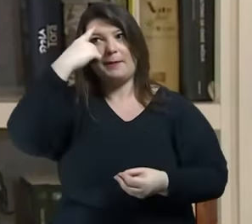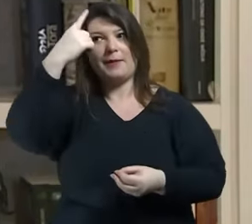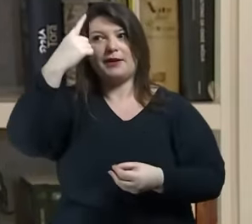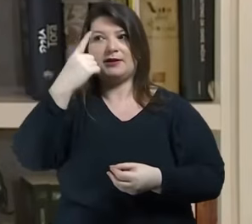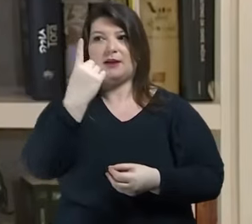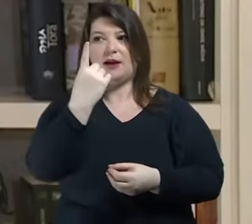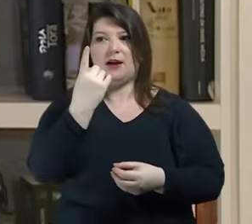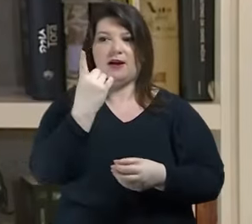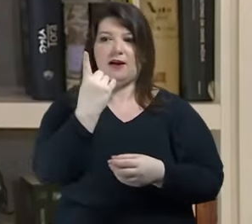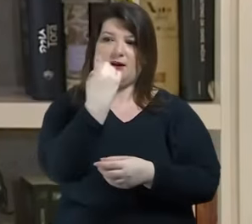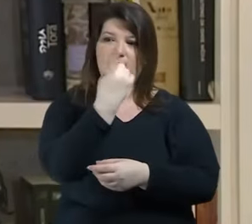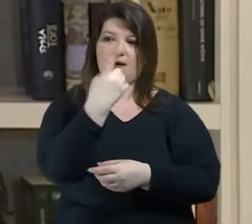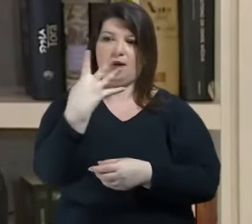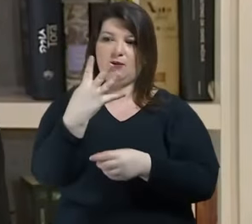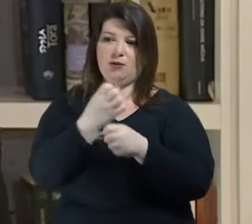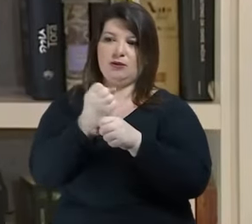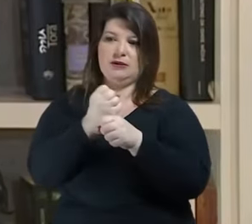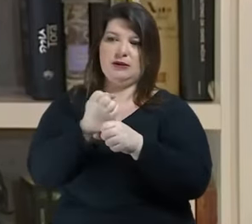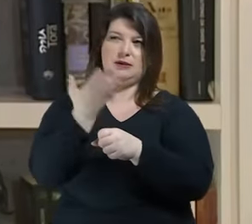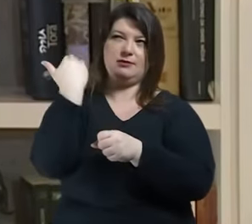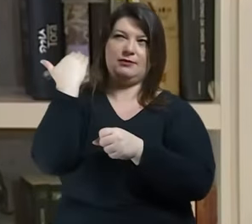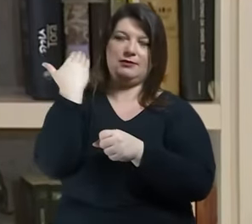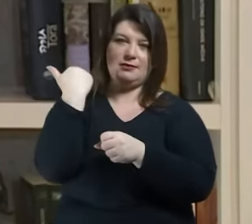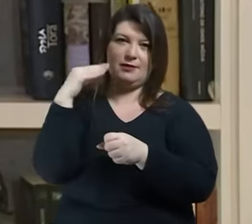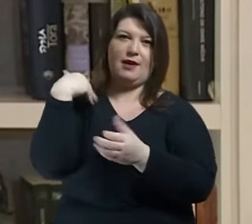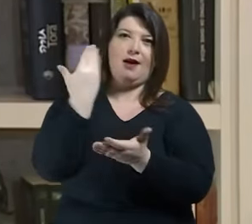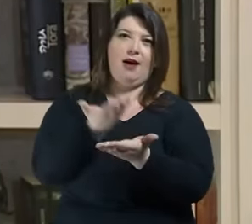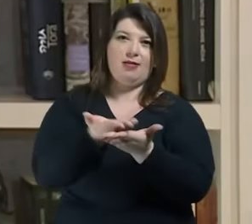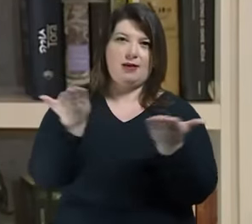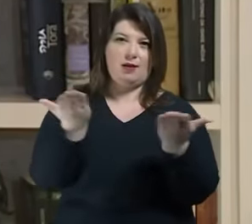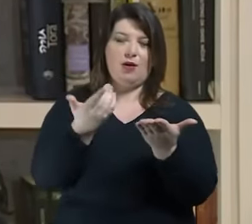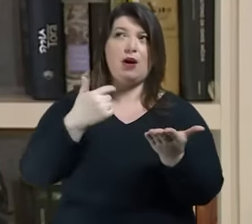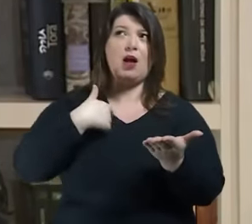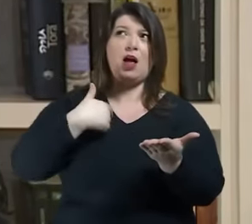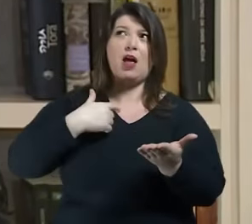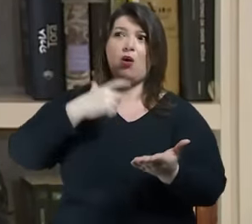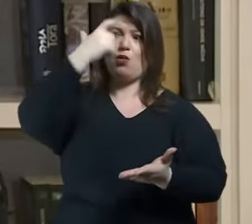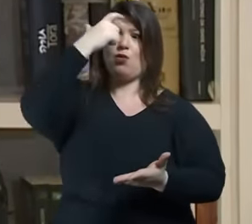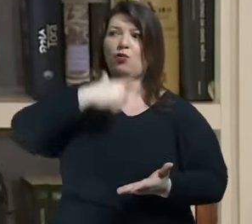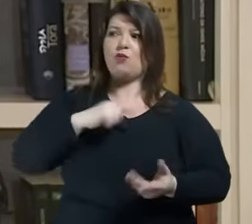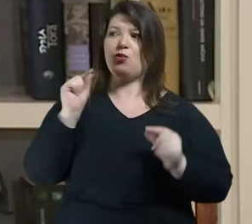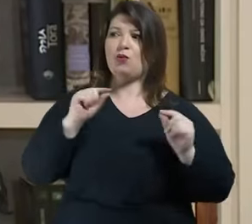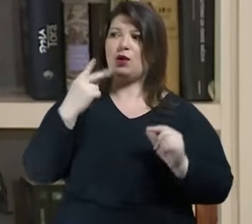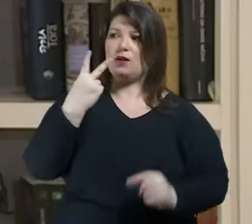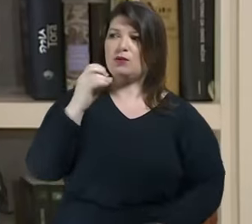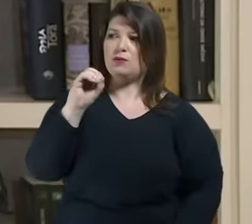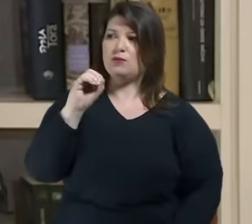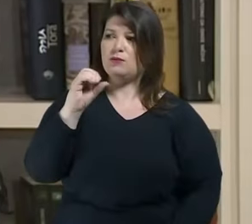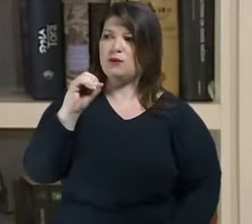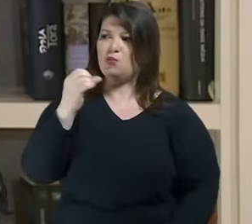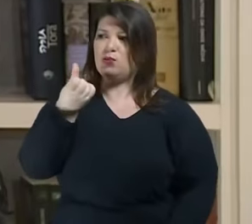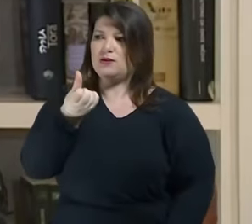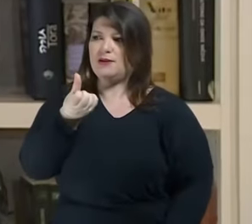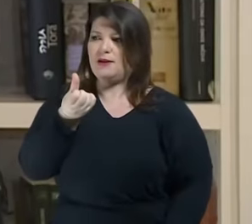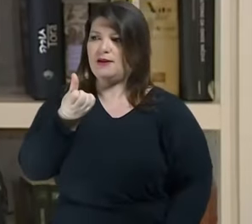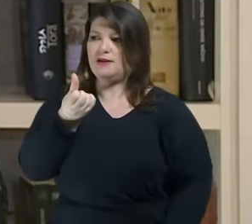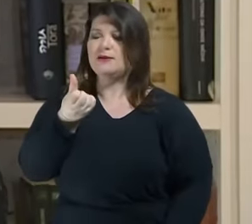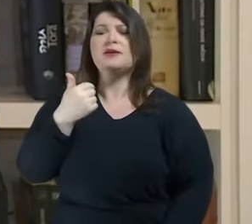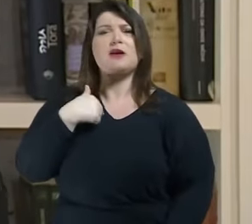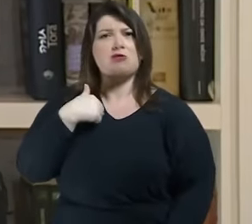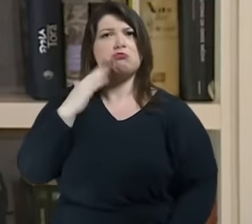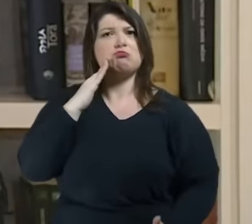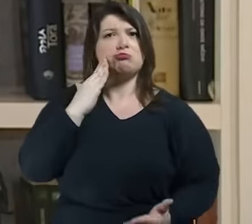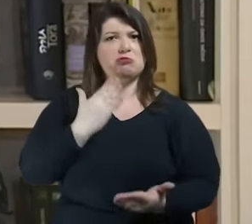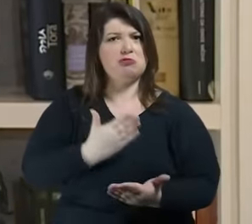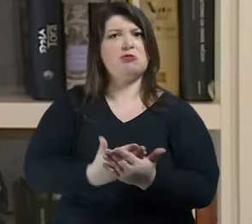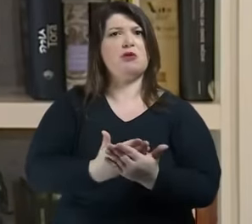café filosófico em quem eu era em 2006 talvez profundamente convicto de que eu fosse